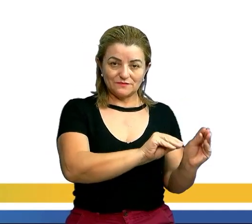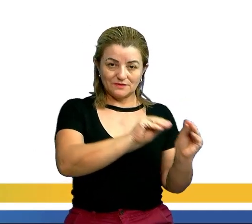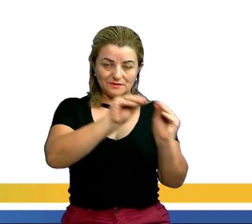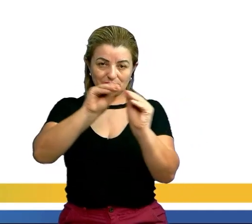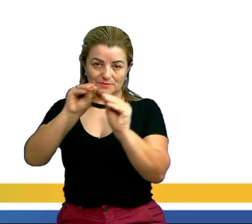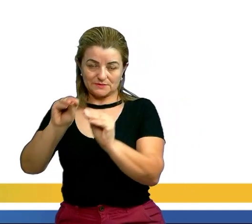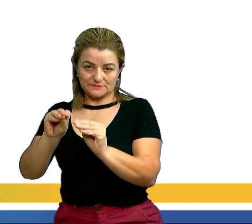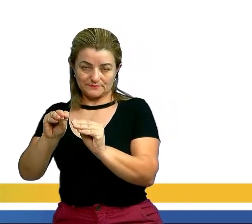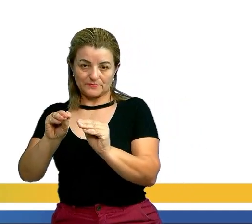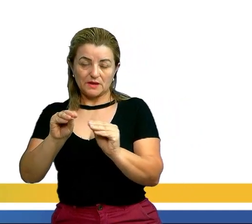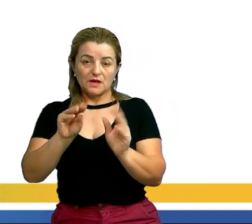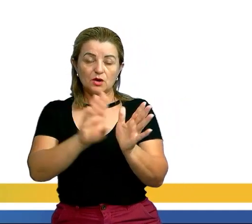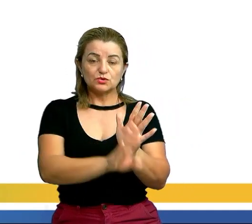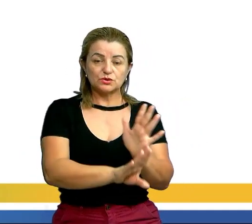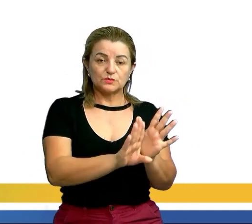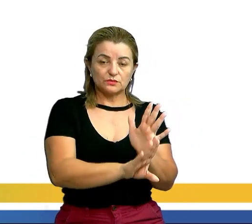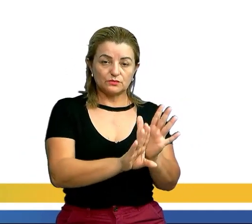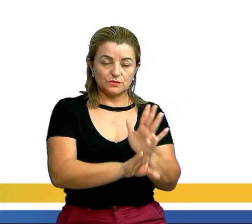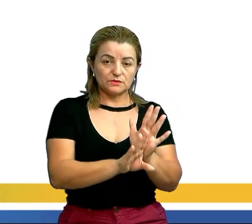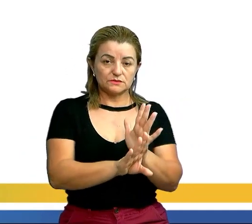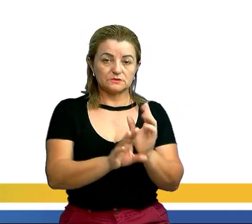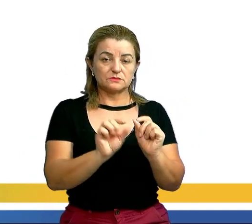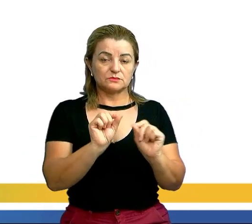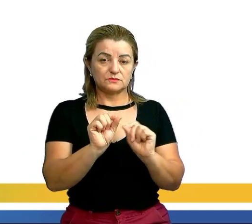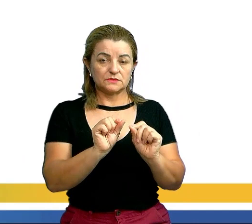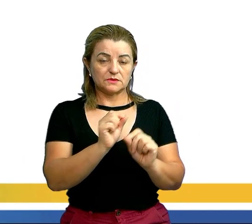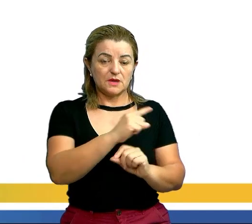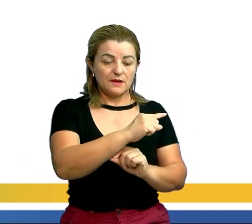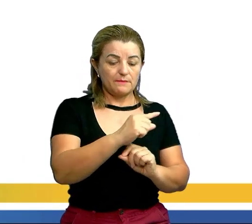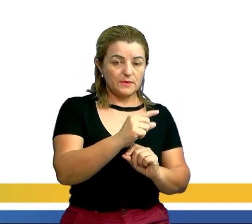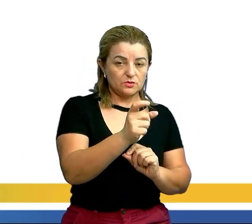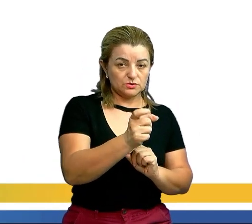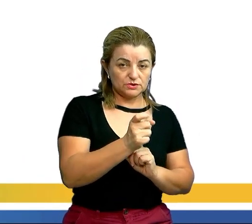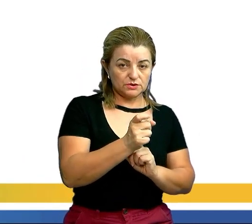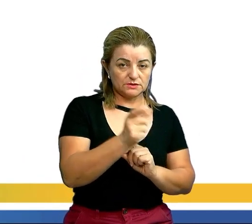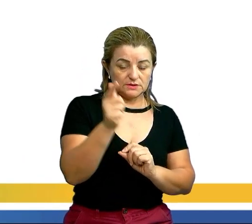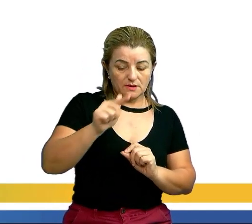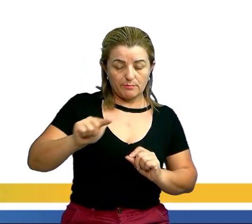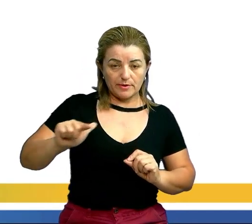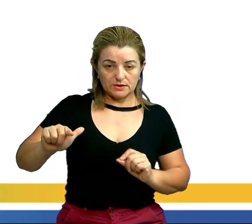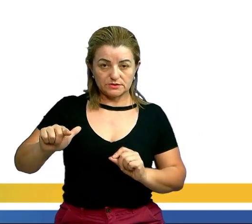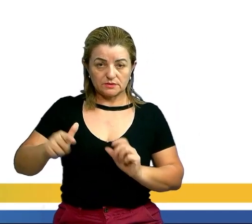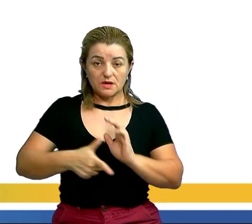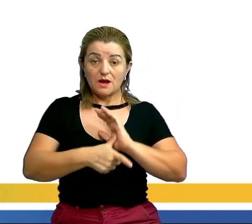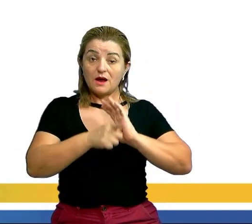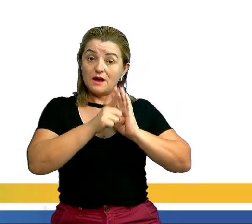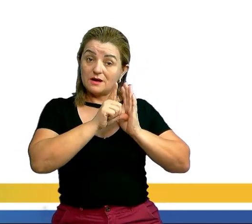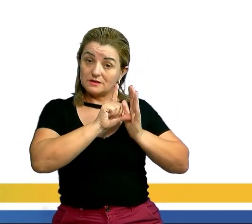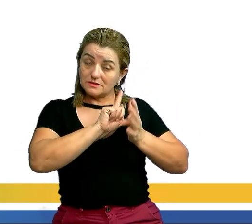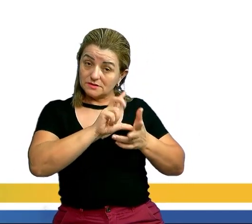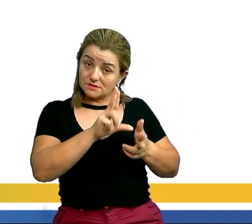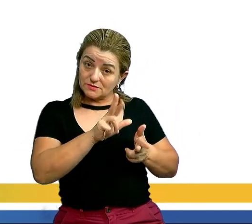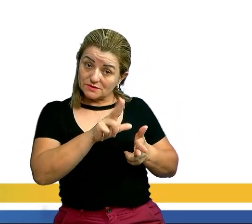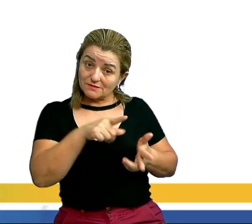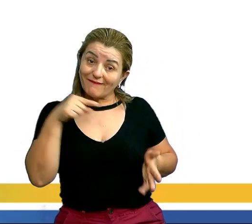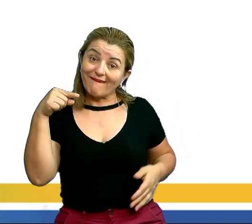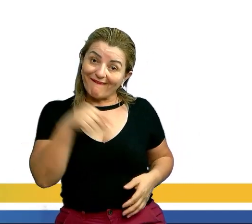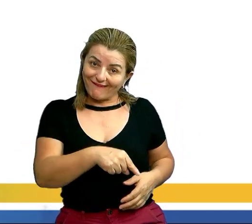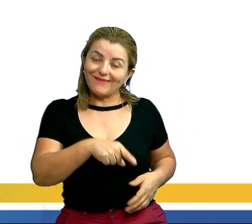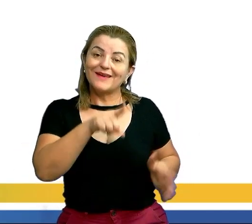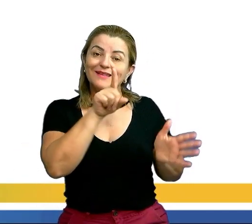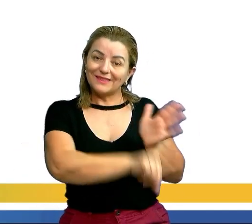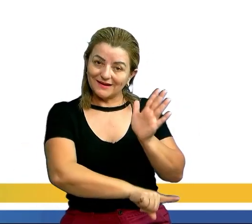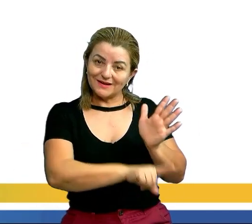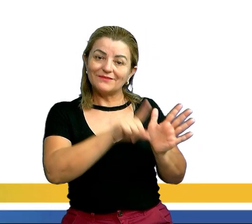Ao diminuirmos aqui, aqui fica menos X e aqui repete. Percebam, antes da igualdade está negativo.